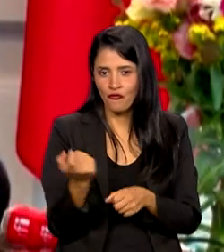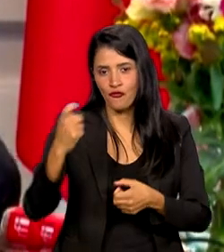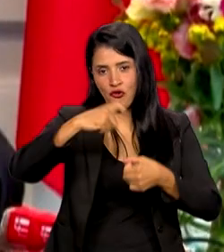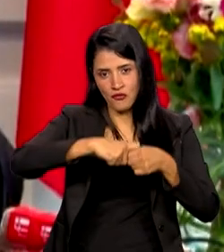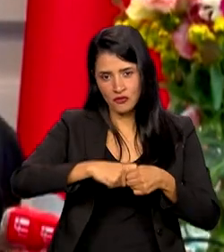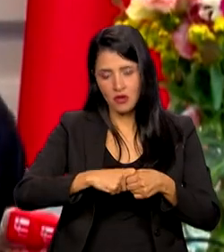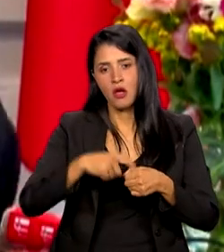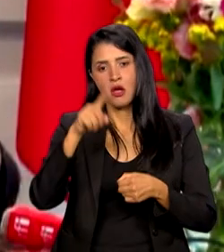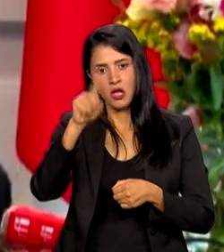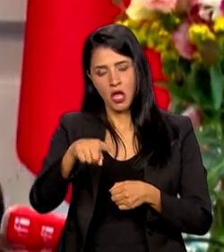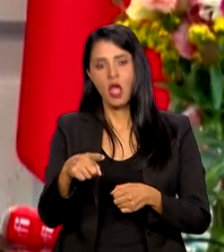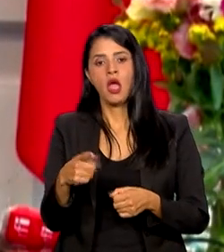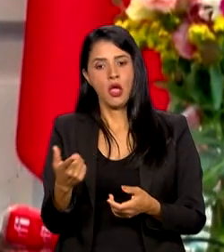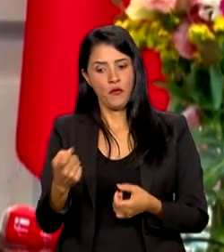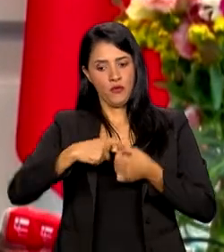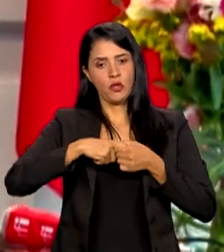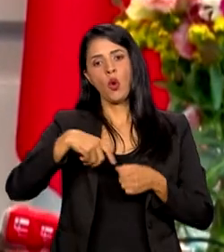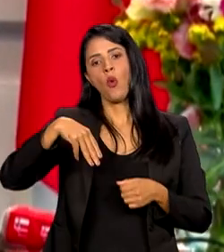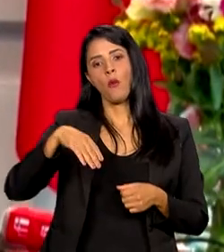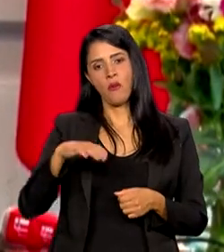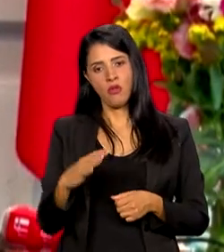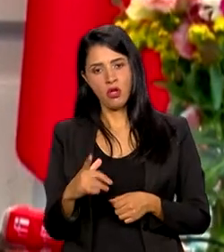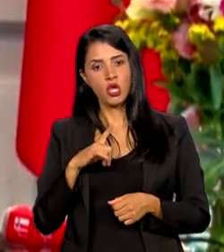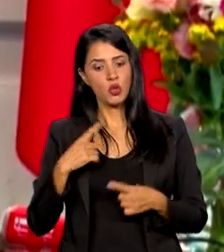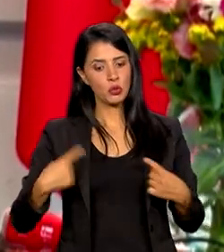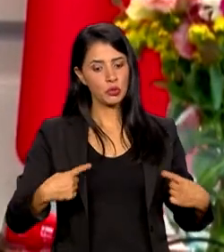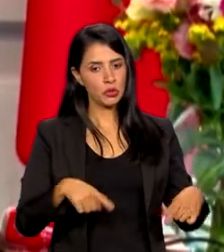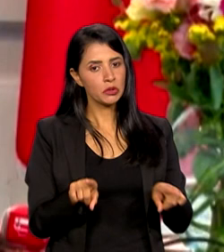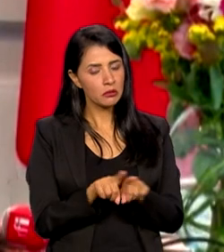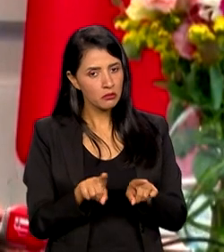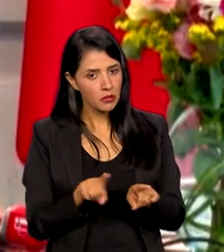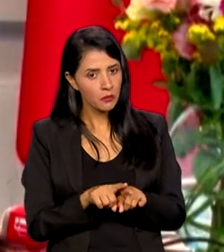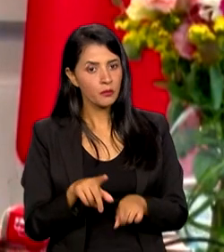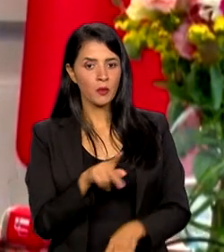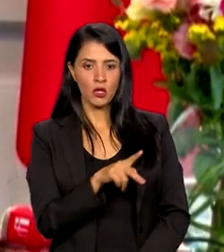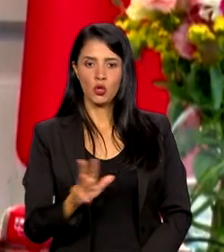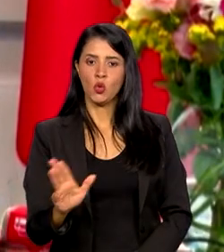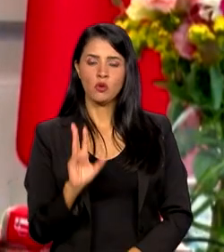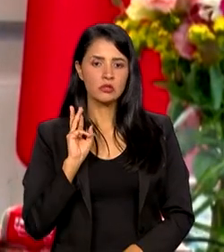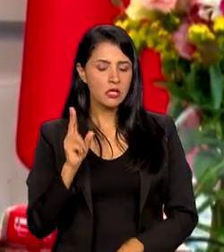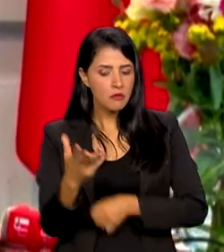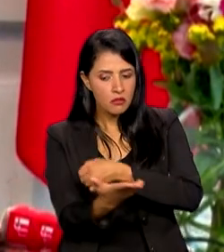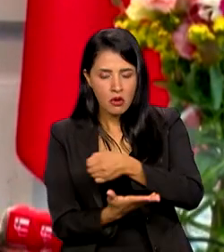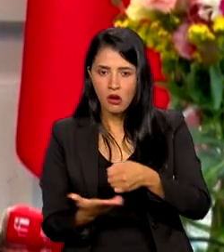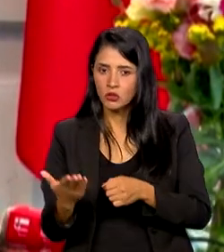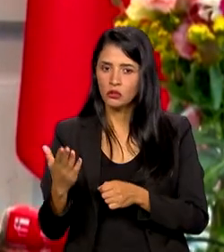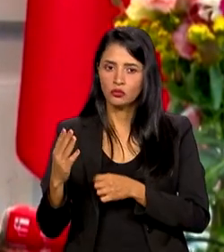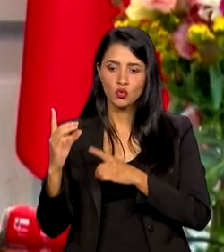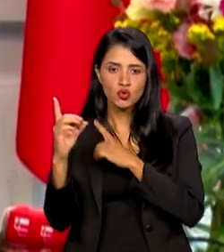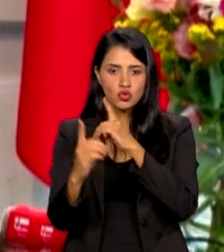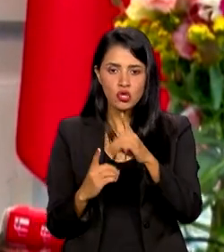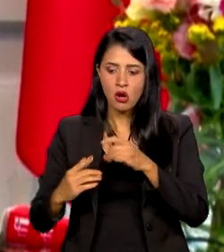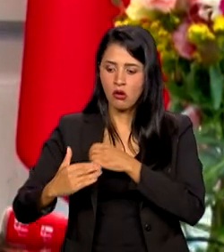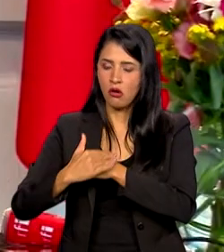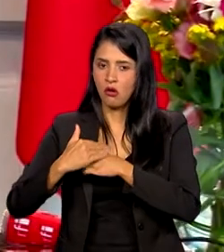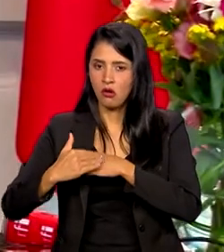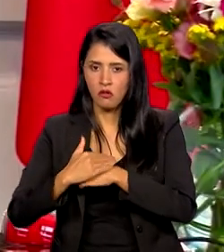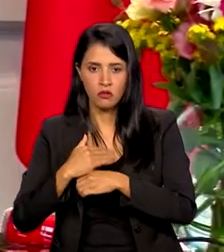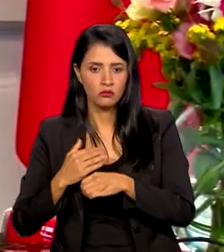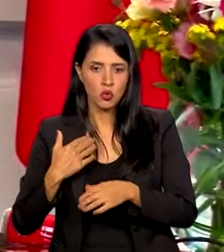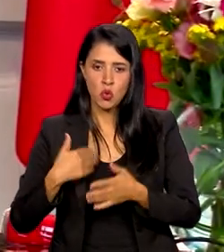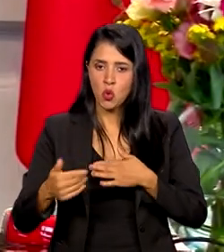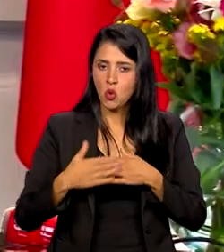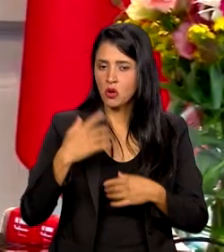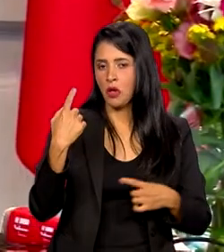MEC e uma discussão. O governo do presidente Lula tem pautado sempre no diálogo. A construção de qualquer